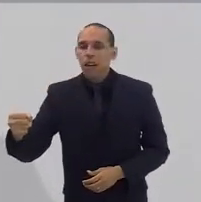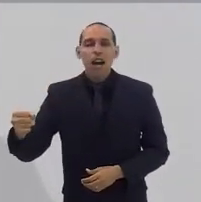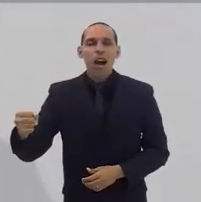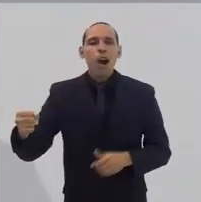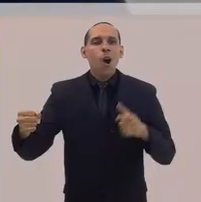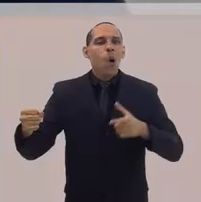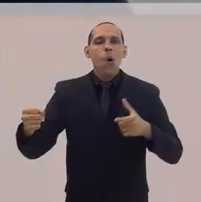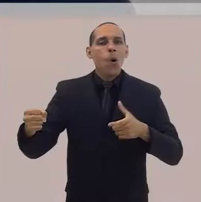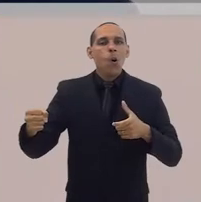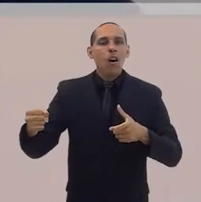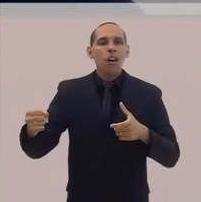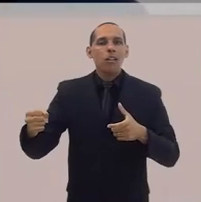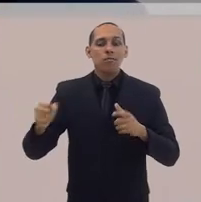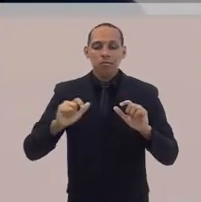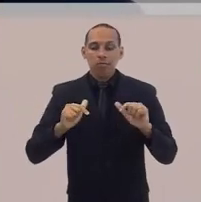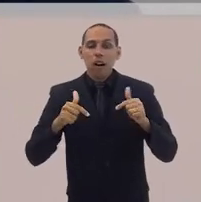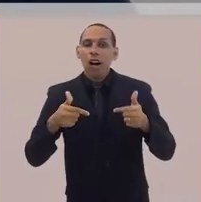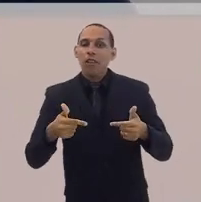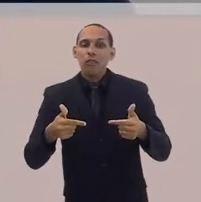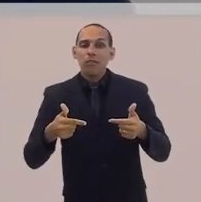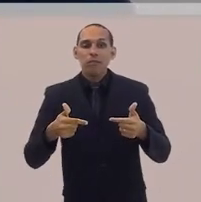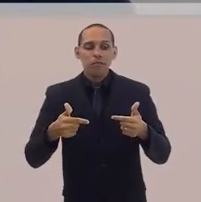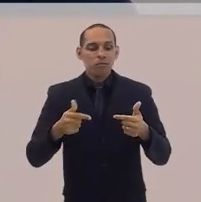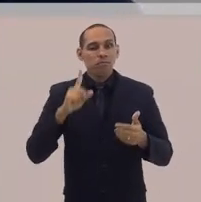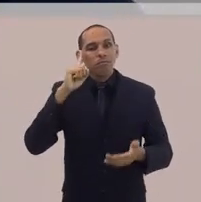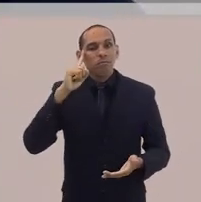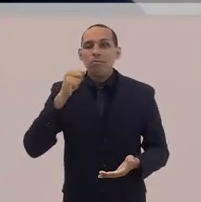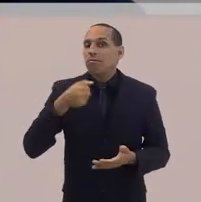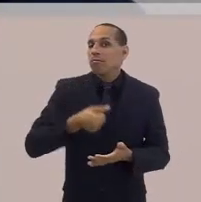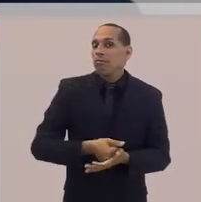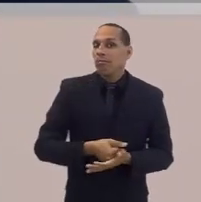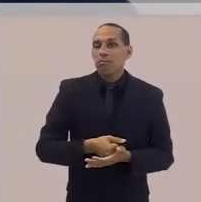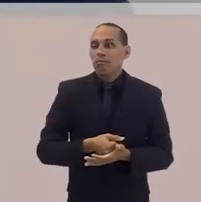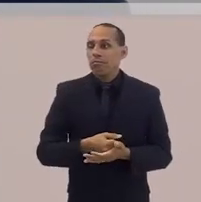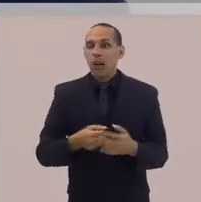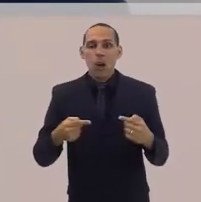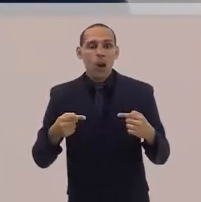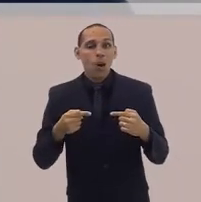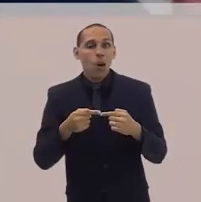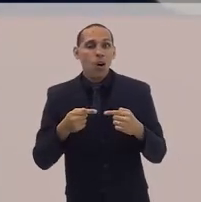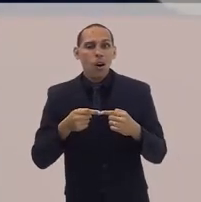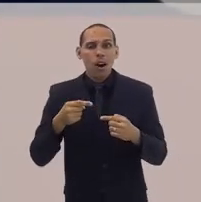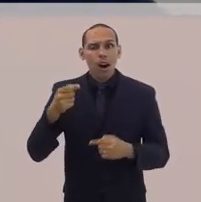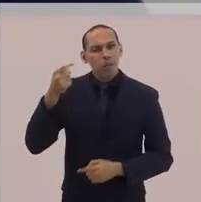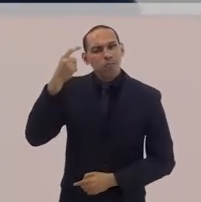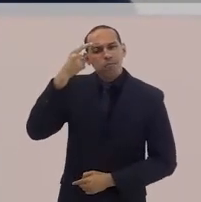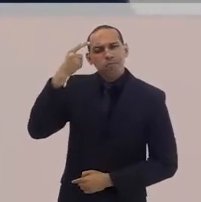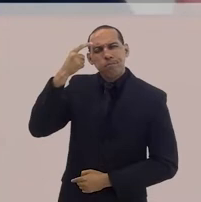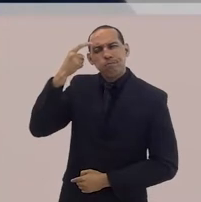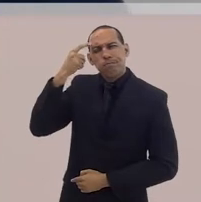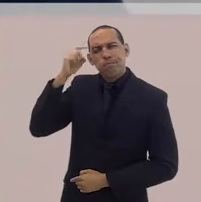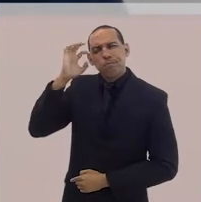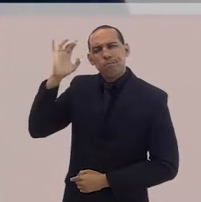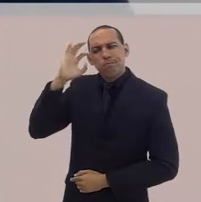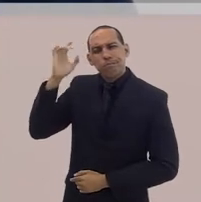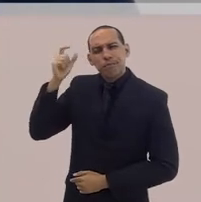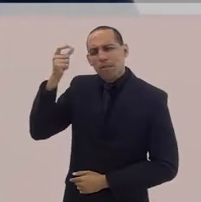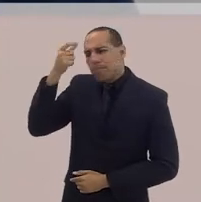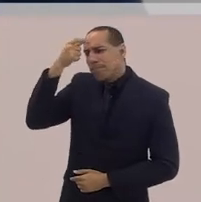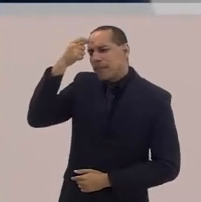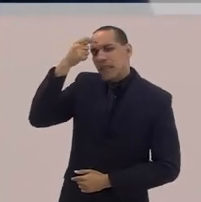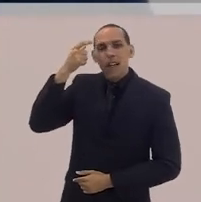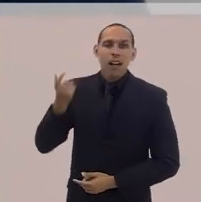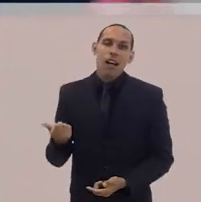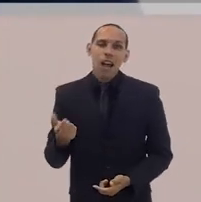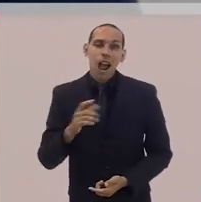que é o amor como atitude, o amor como decisão, o amor como consciência diante do mundo.